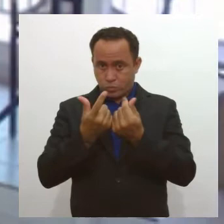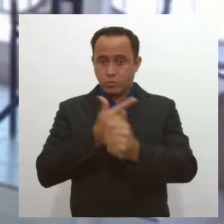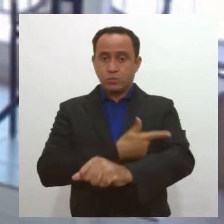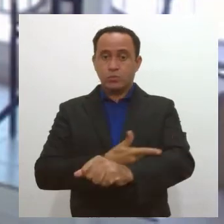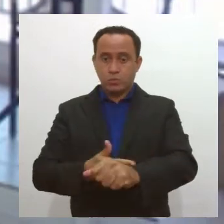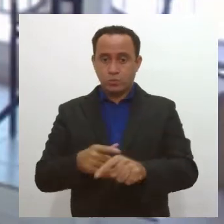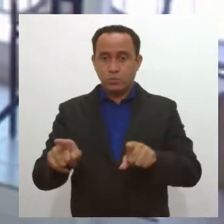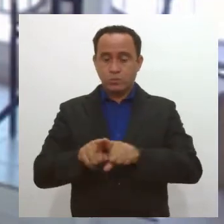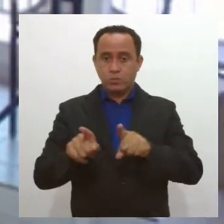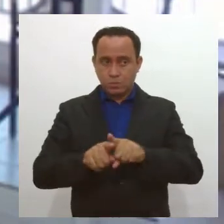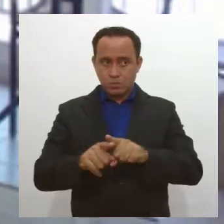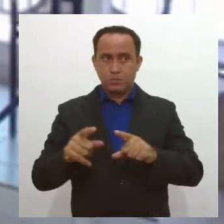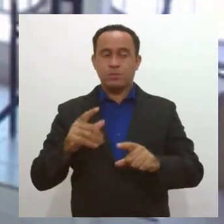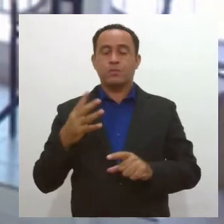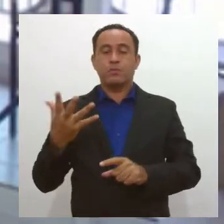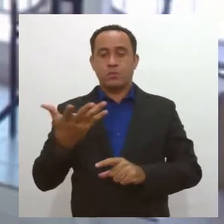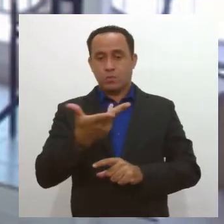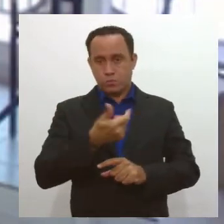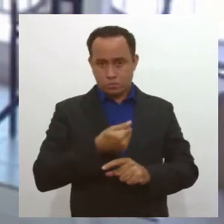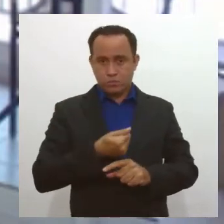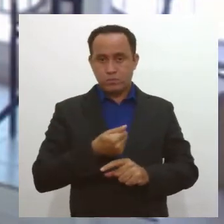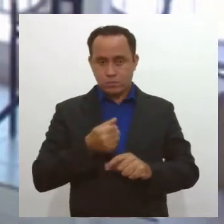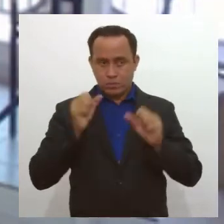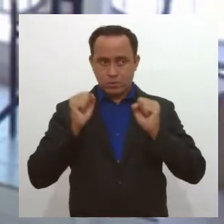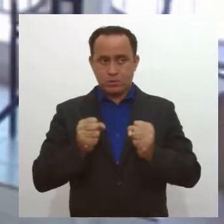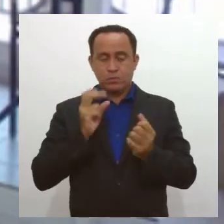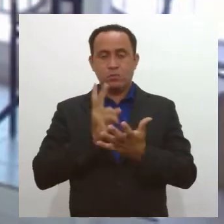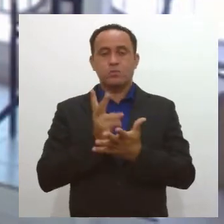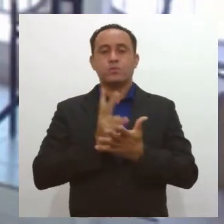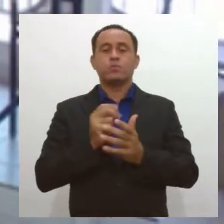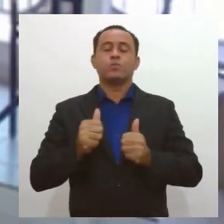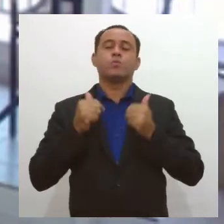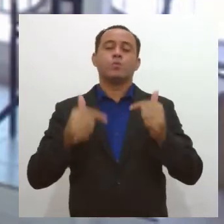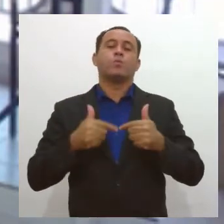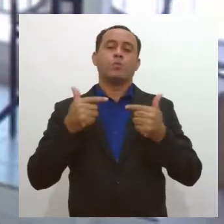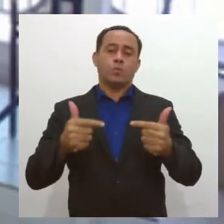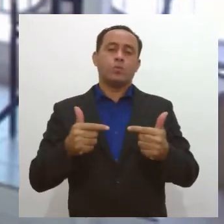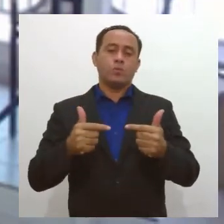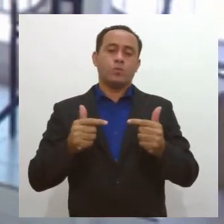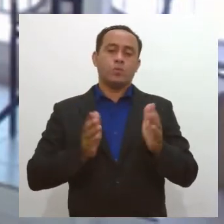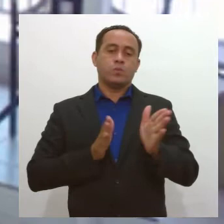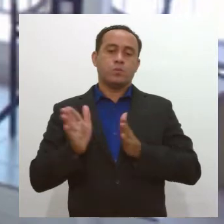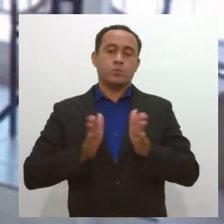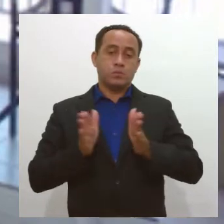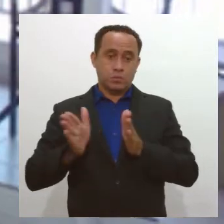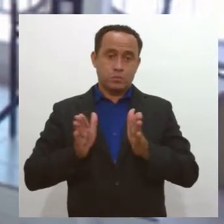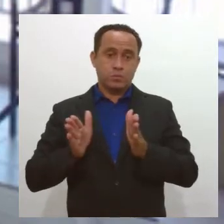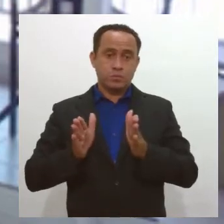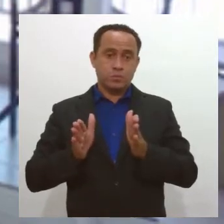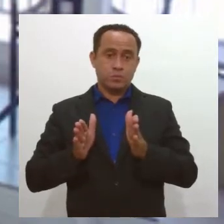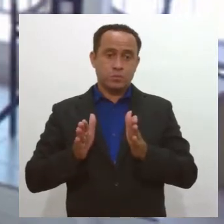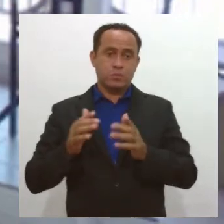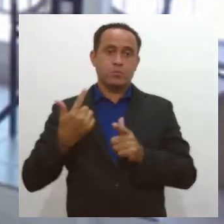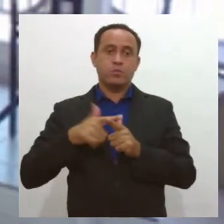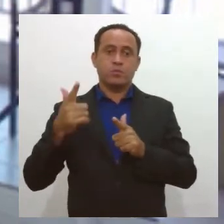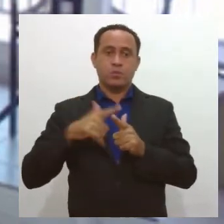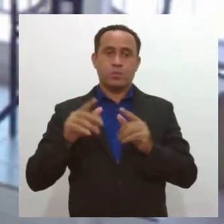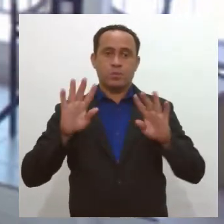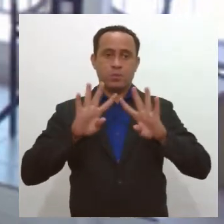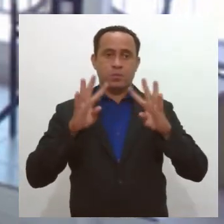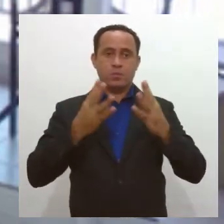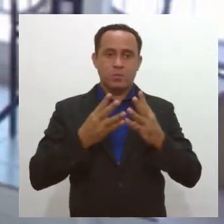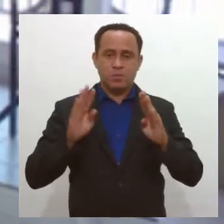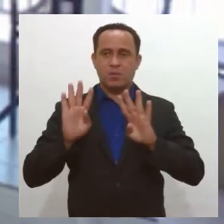comportamentos com a finança, para que a gente possa continuar a enfrentar esse período problemático de isolamento, de